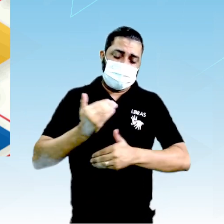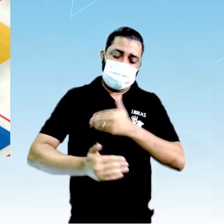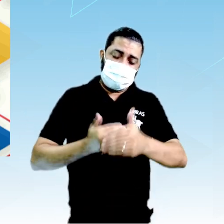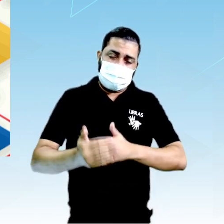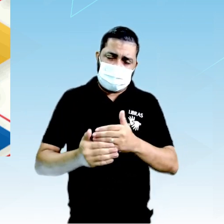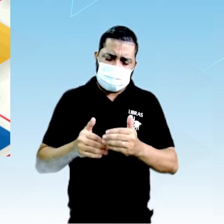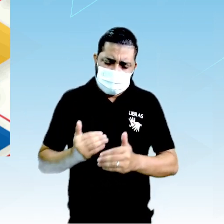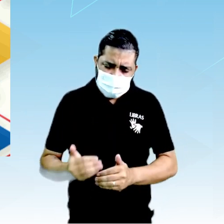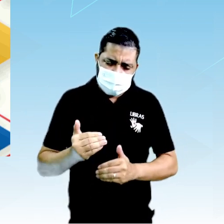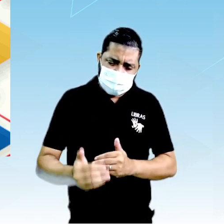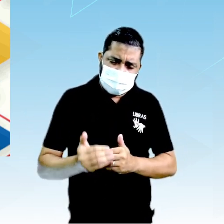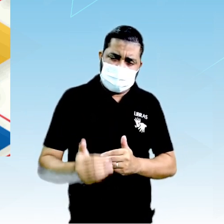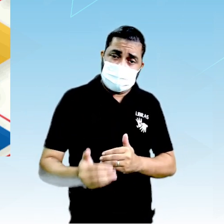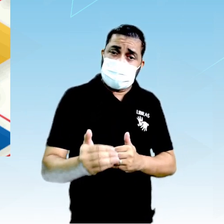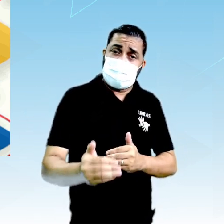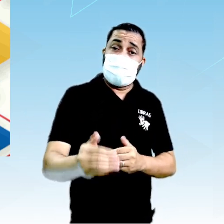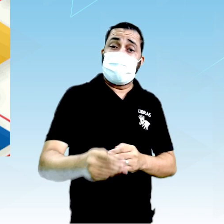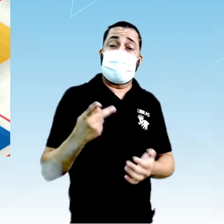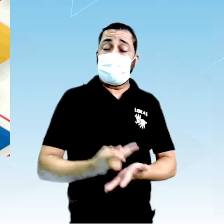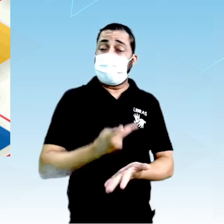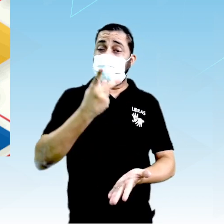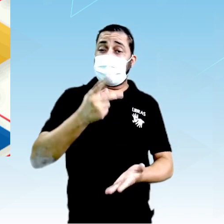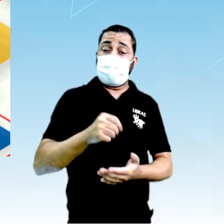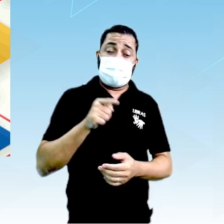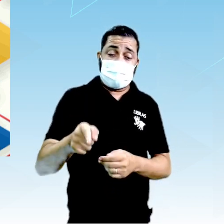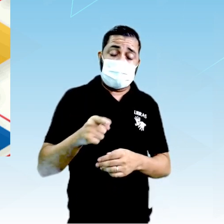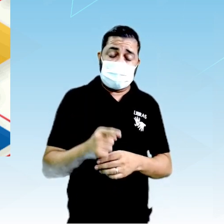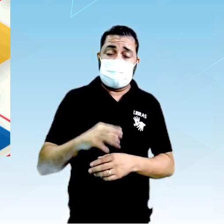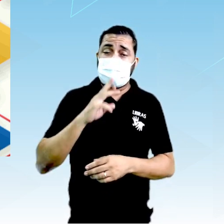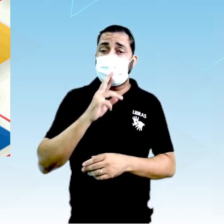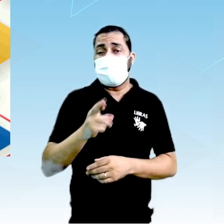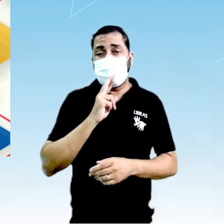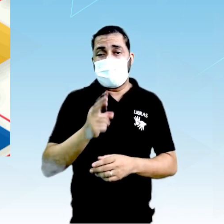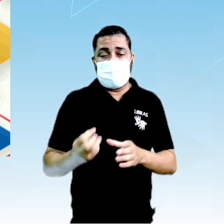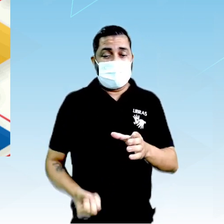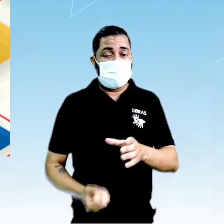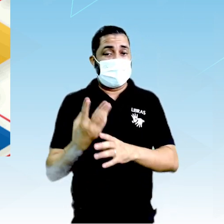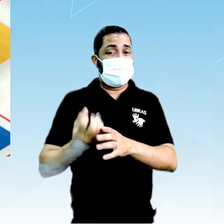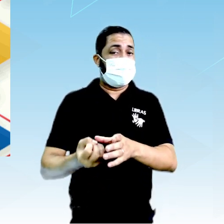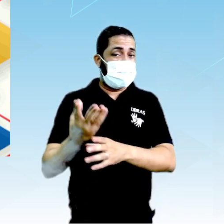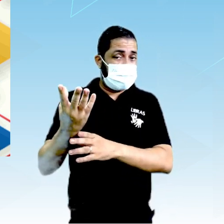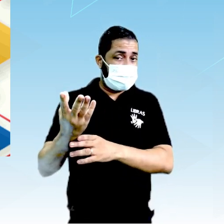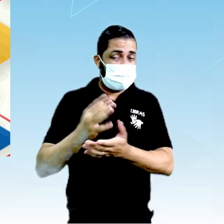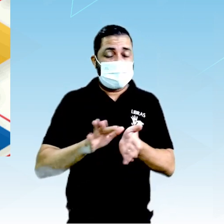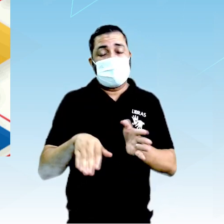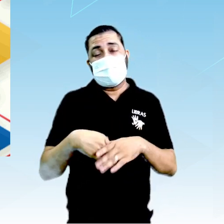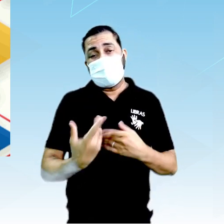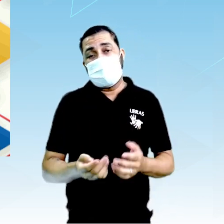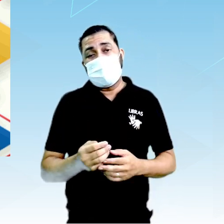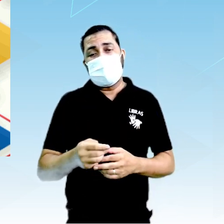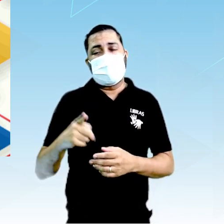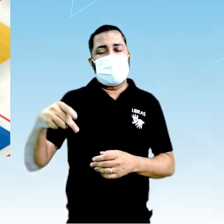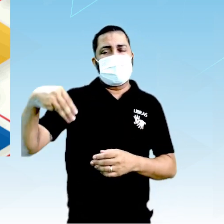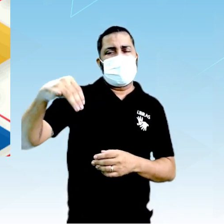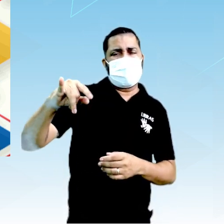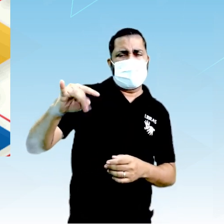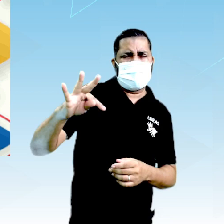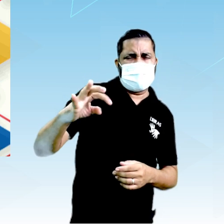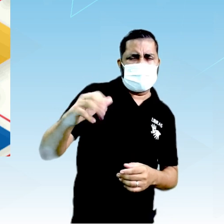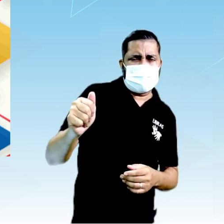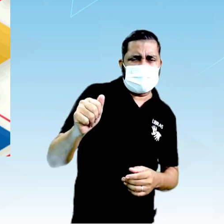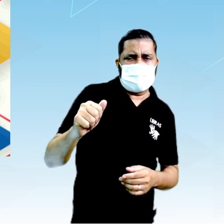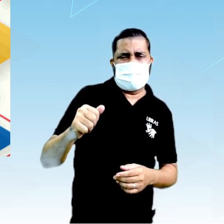progressivo. Ele vai acontecendo à medida que os resultados vão aparecendo. Então, essa questão mística, essa questão